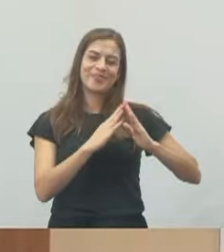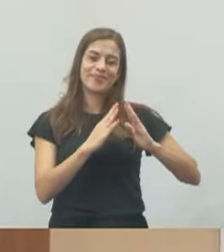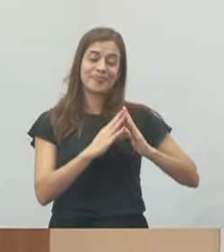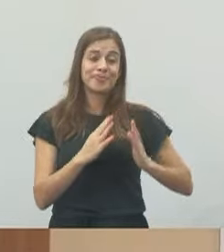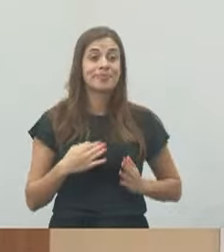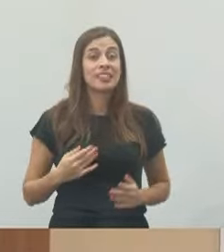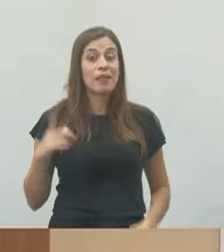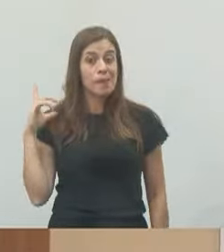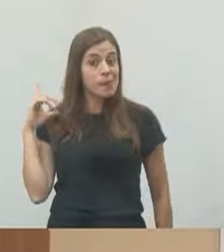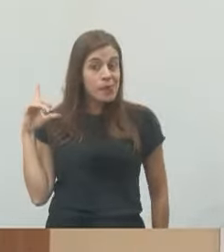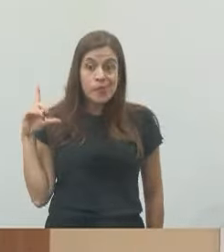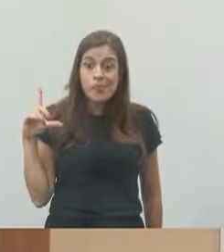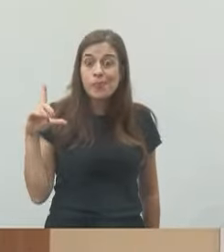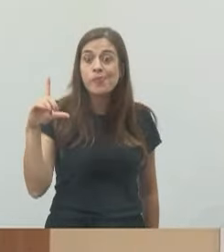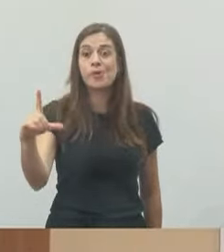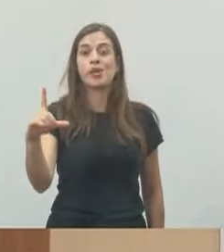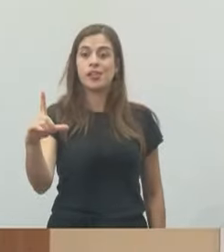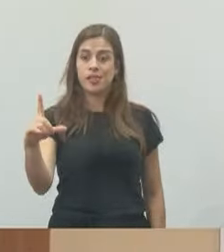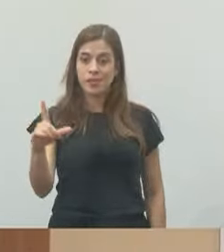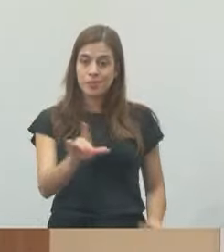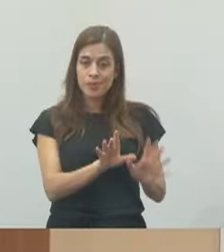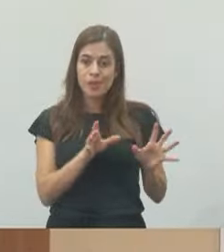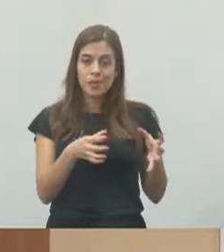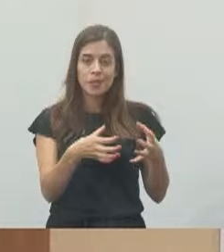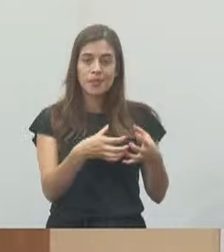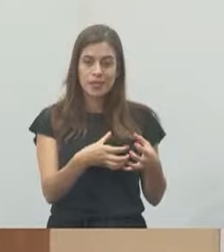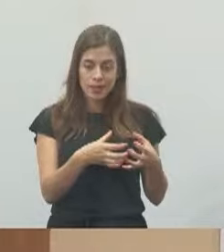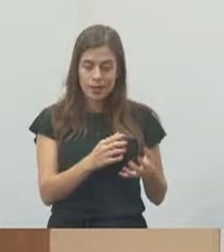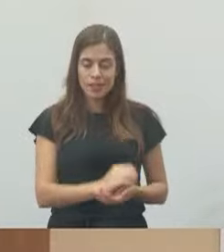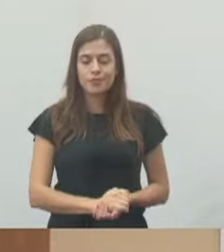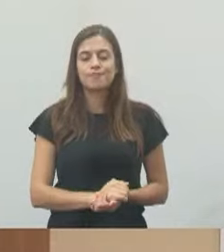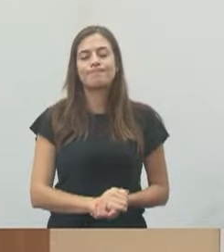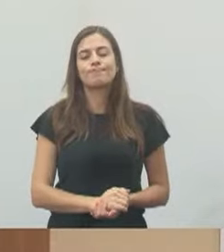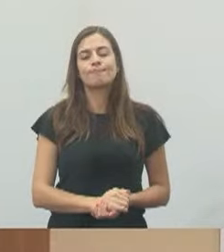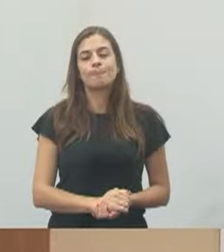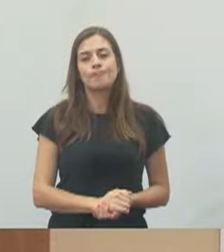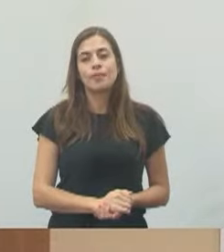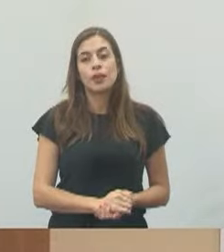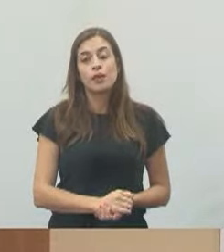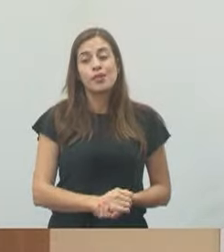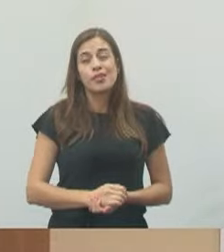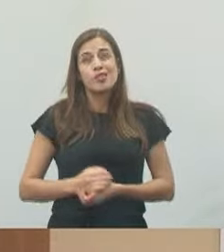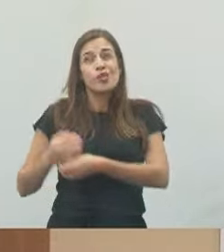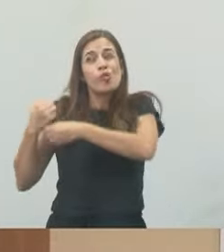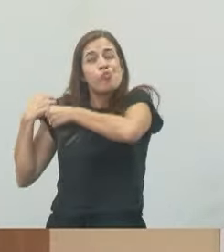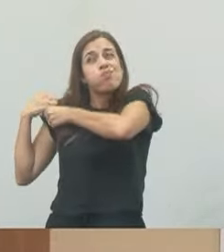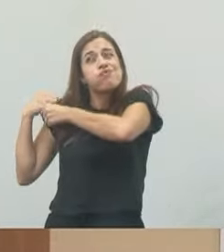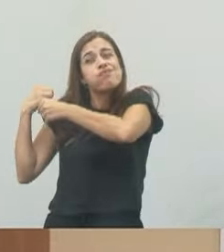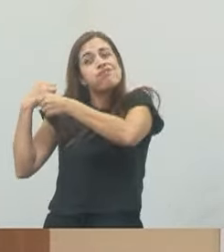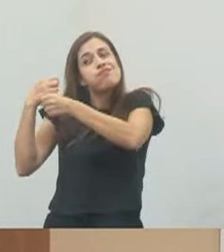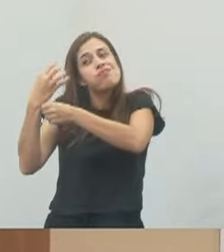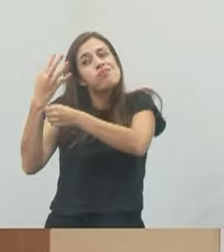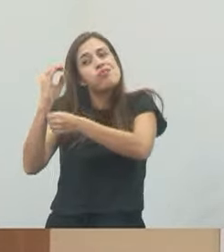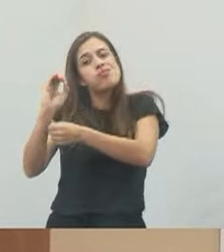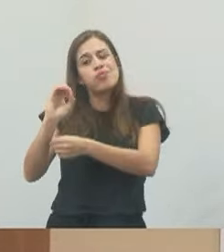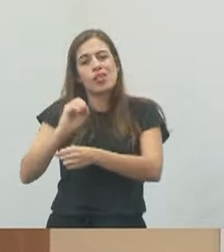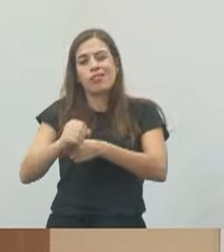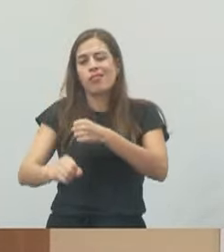ganho gigantesco da comunidade do Rio Cumprido, que há 40 anos luta